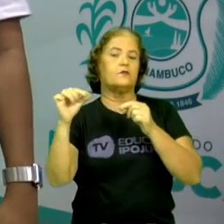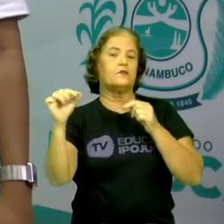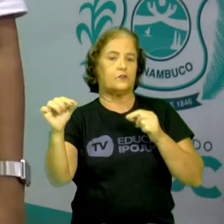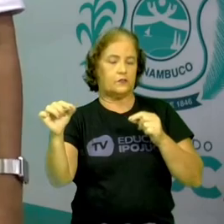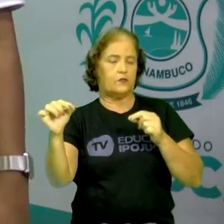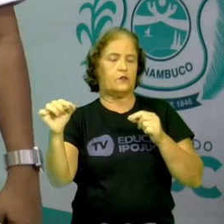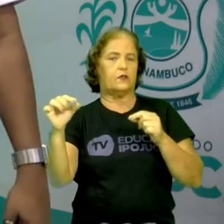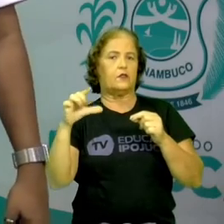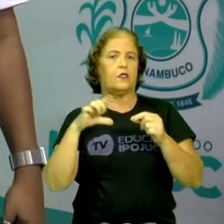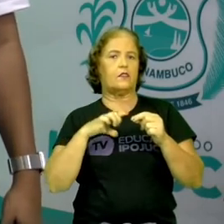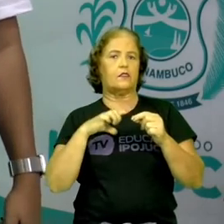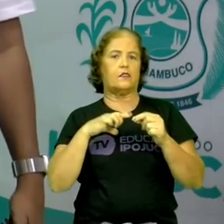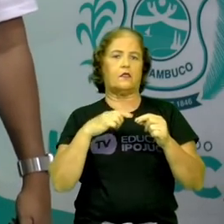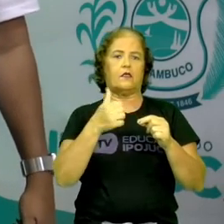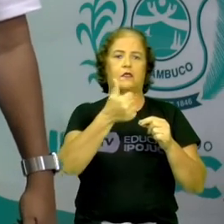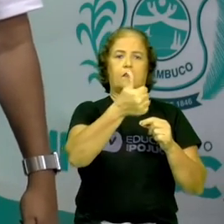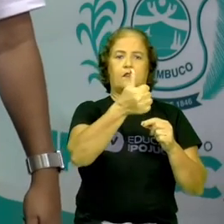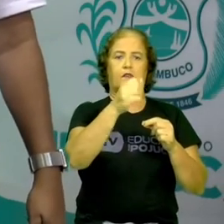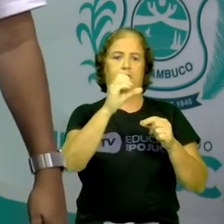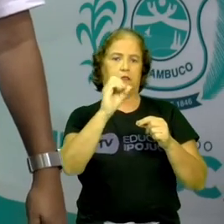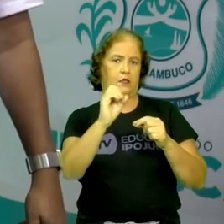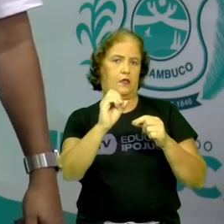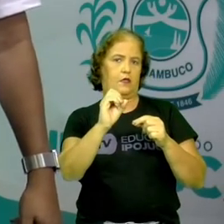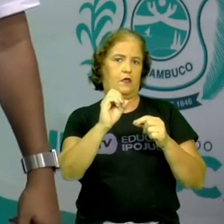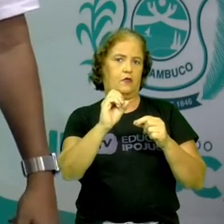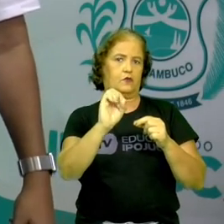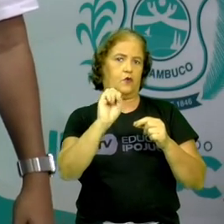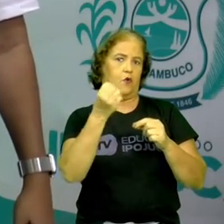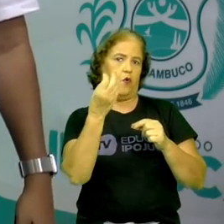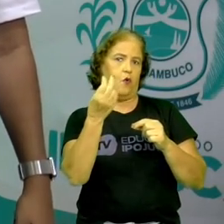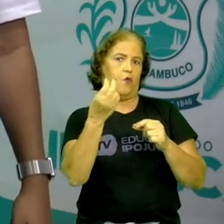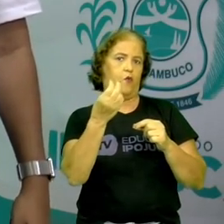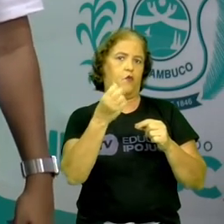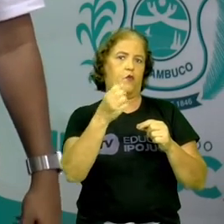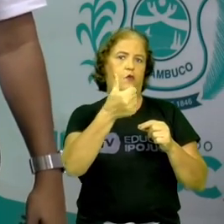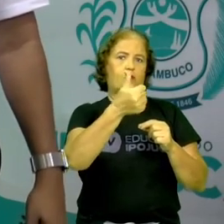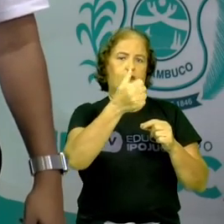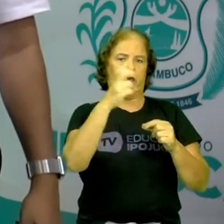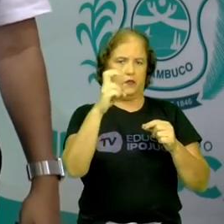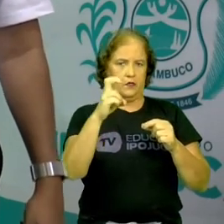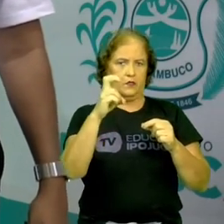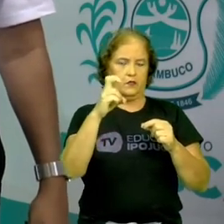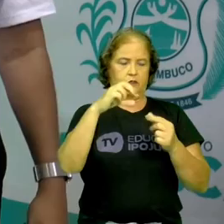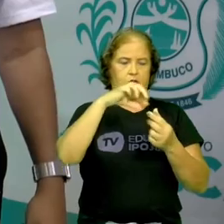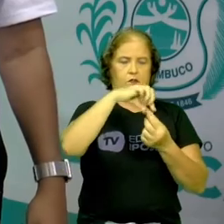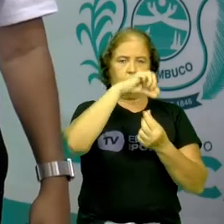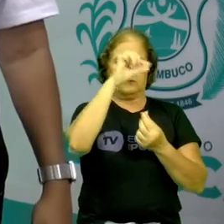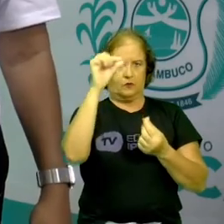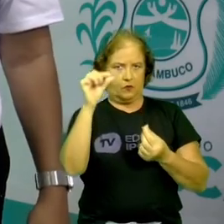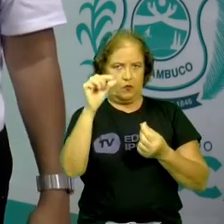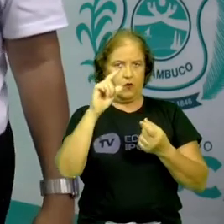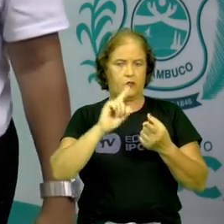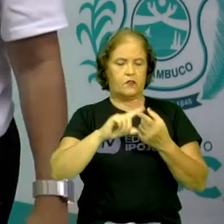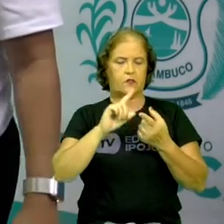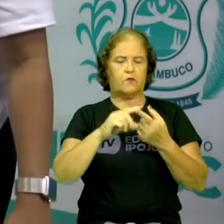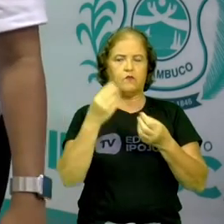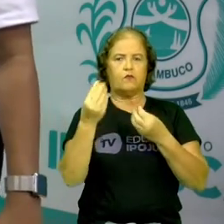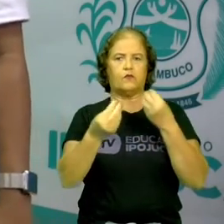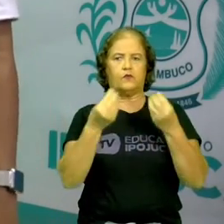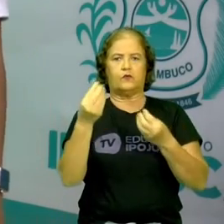tem planeta que tem mais de 10, 15 luas. Então, eles possuem muitos satélites naturais.